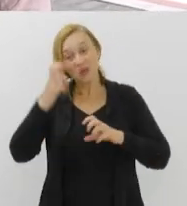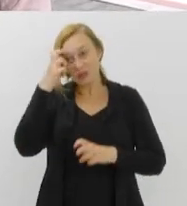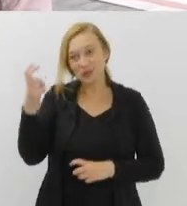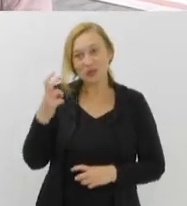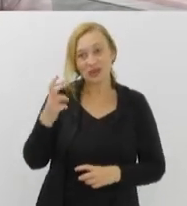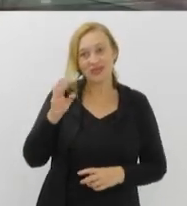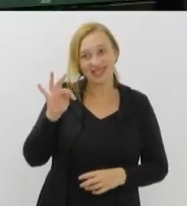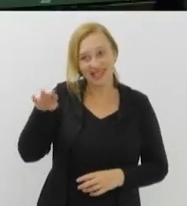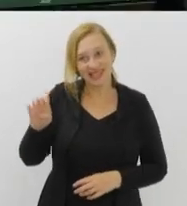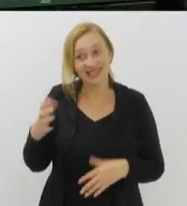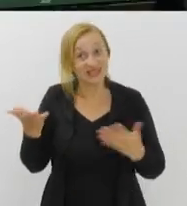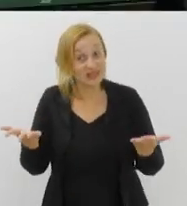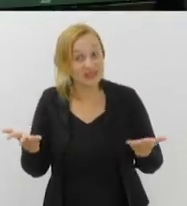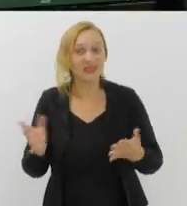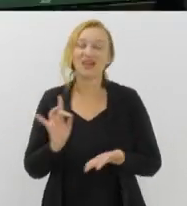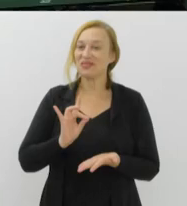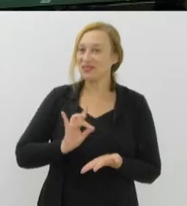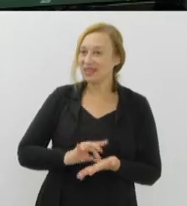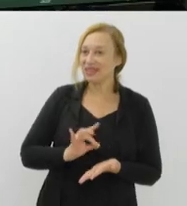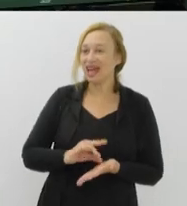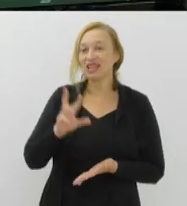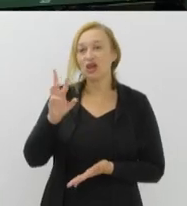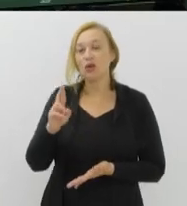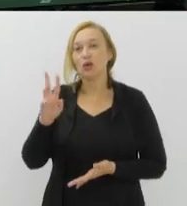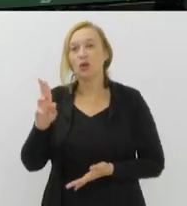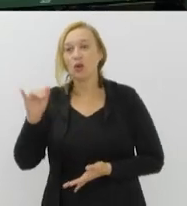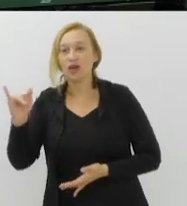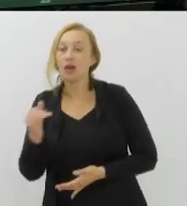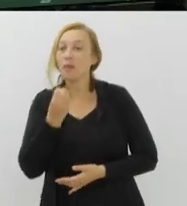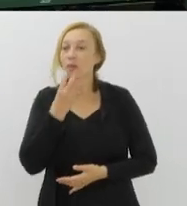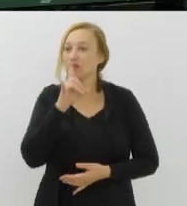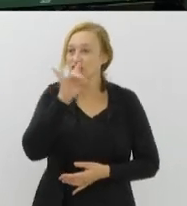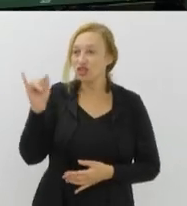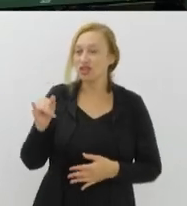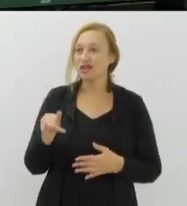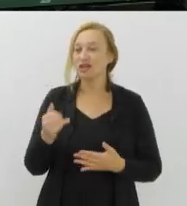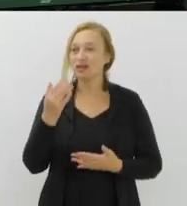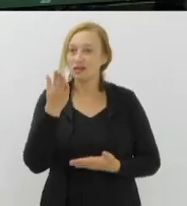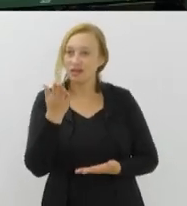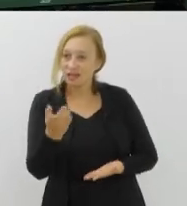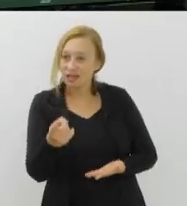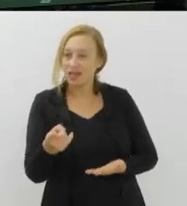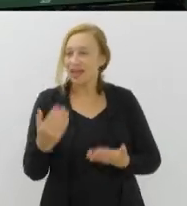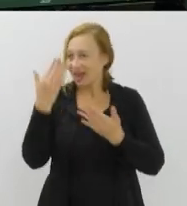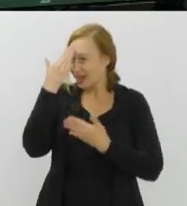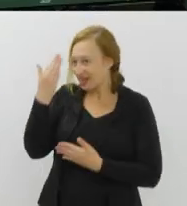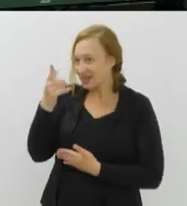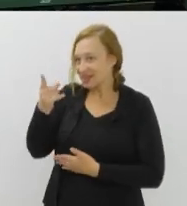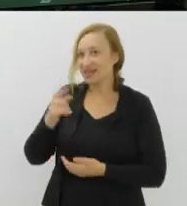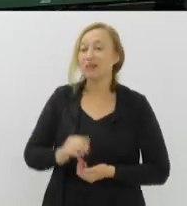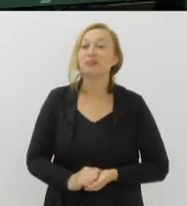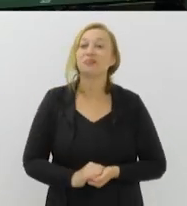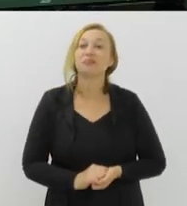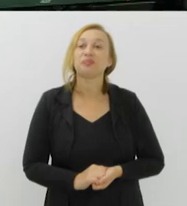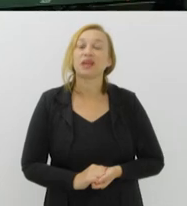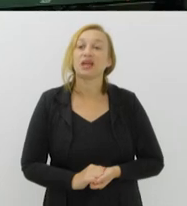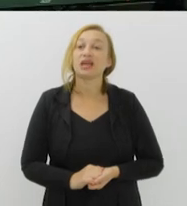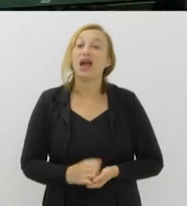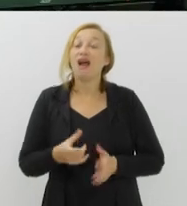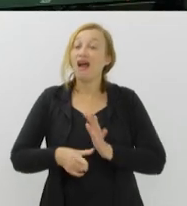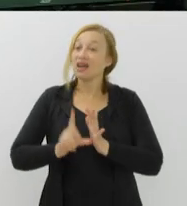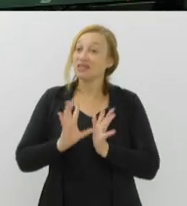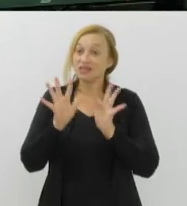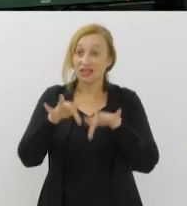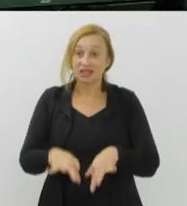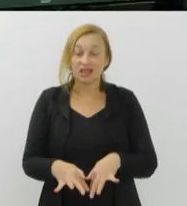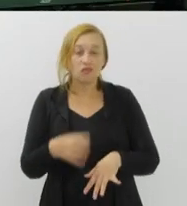Vicente. É verdade, Rui. Um bom dia para você. Agradeço a nossa entrevistada. Bom trabalho para vocês. E antes de encerrar,